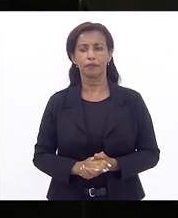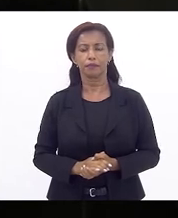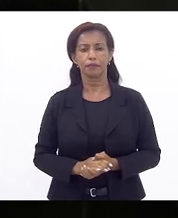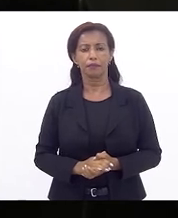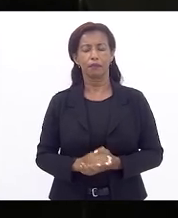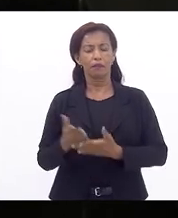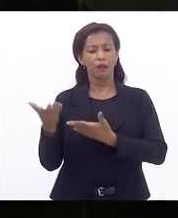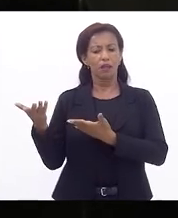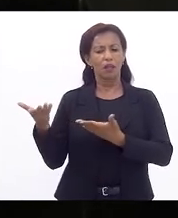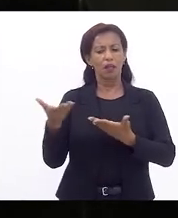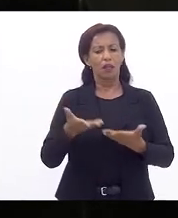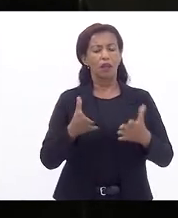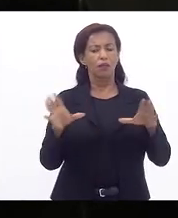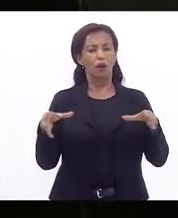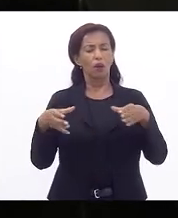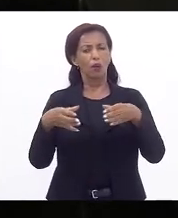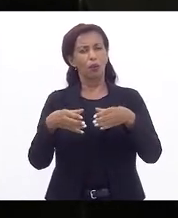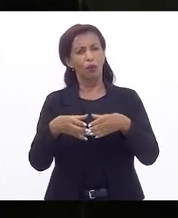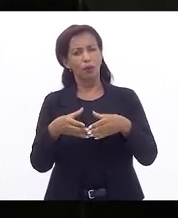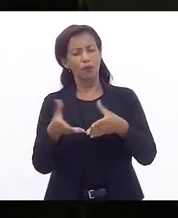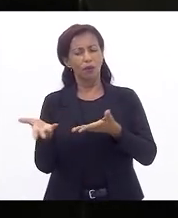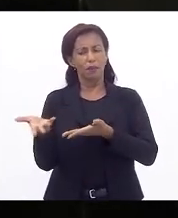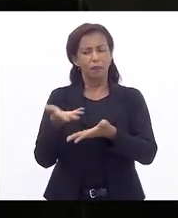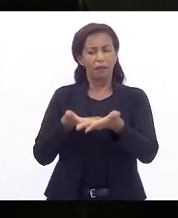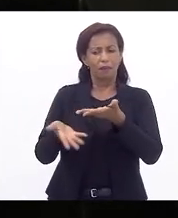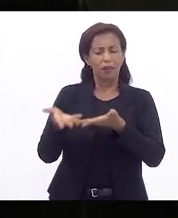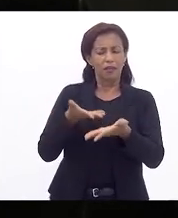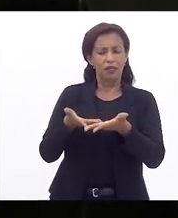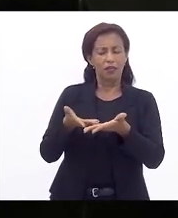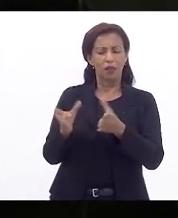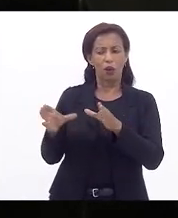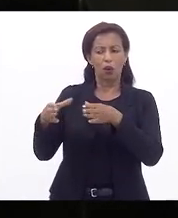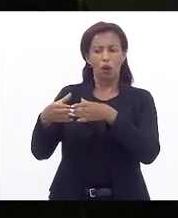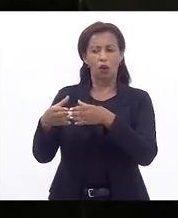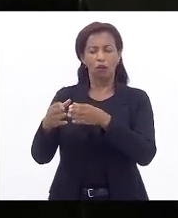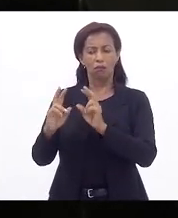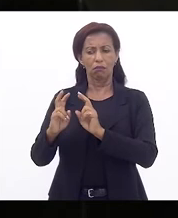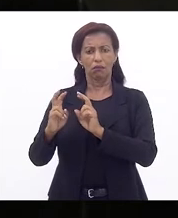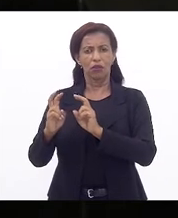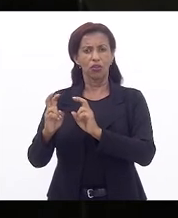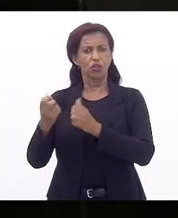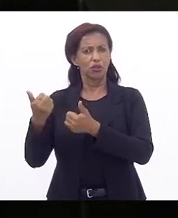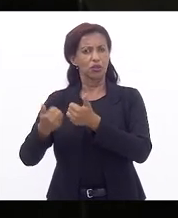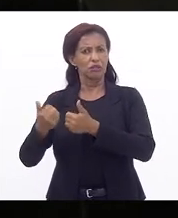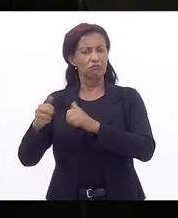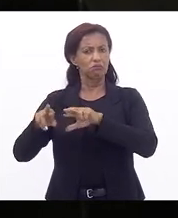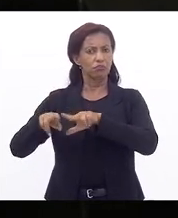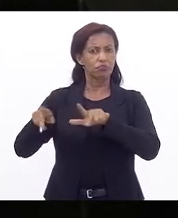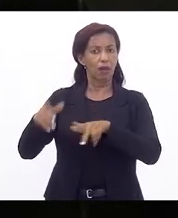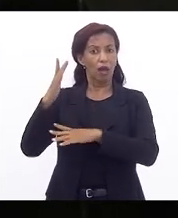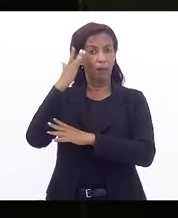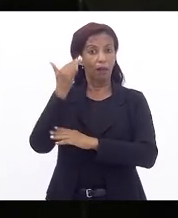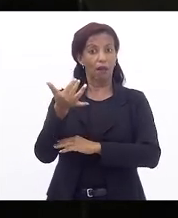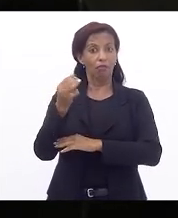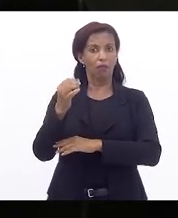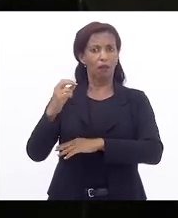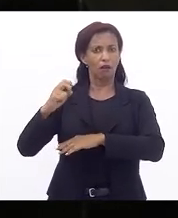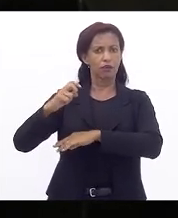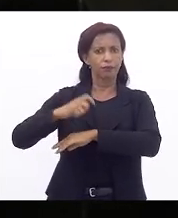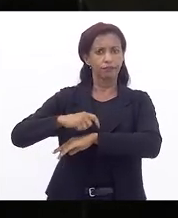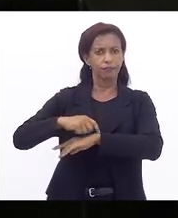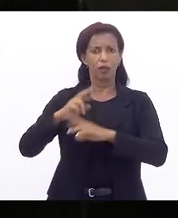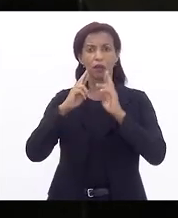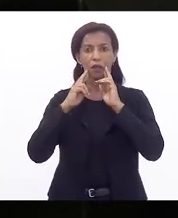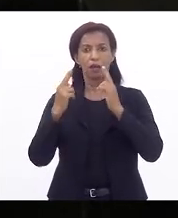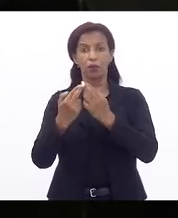levam a Comissão da Região Metropolitana em parceria com a Comissão de Transportes a realizar amanhã, às 10 horas da manhã, uma